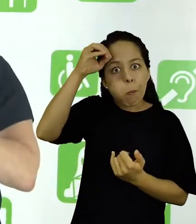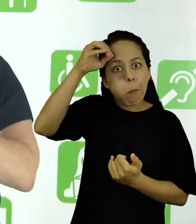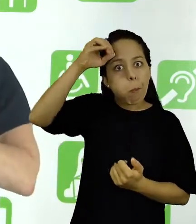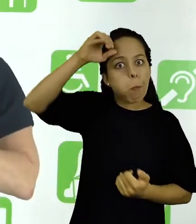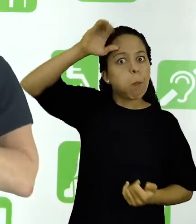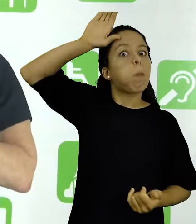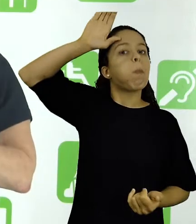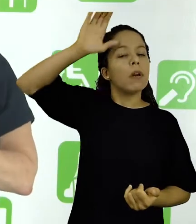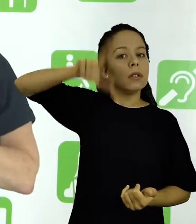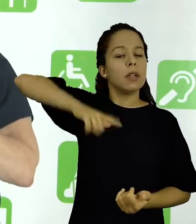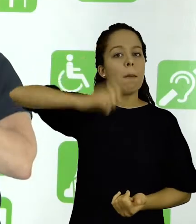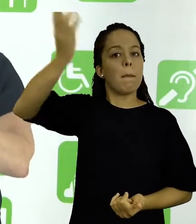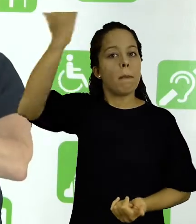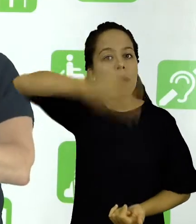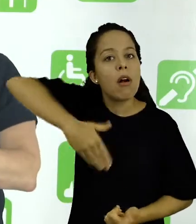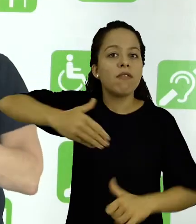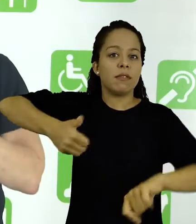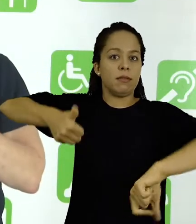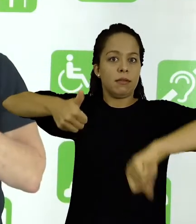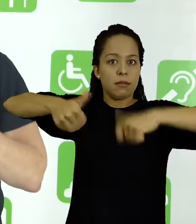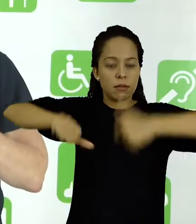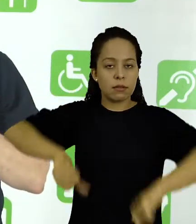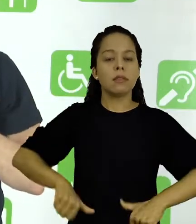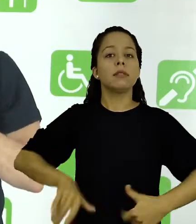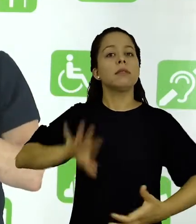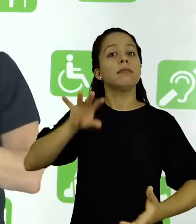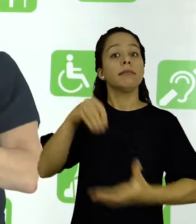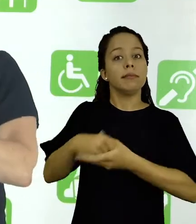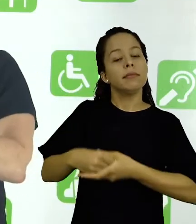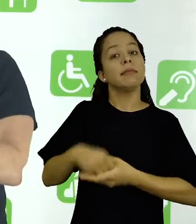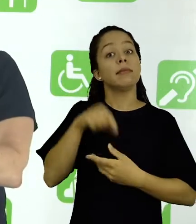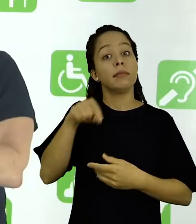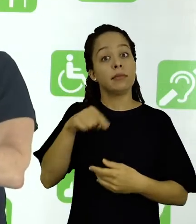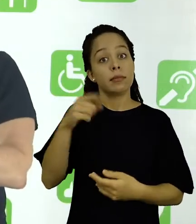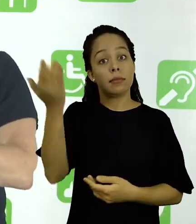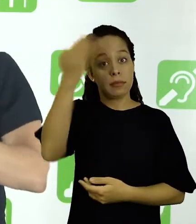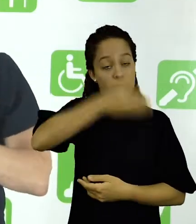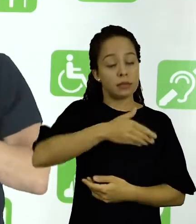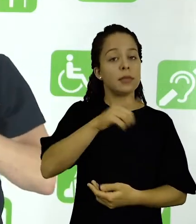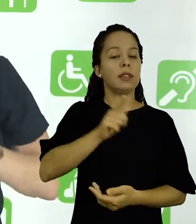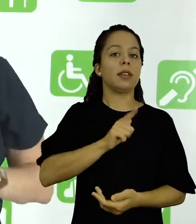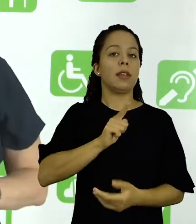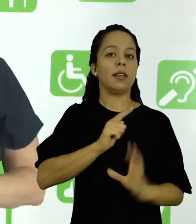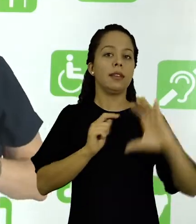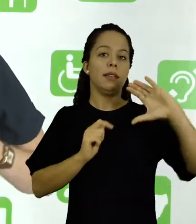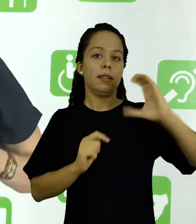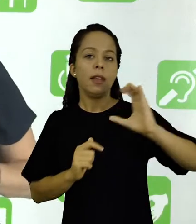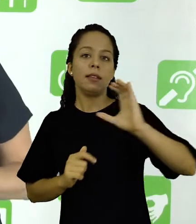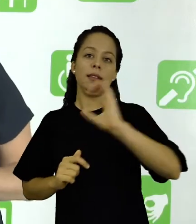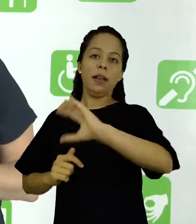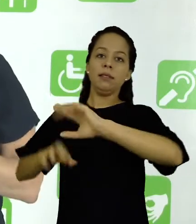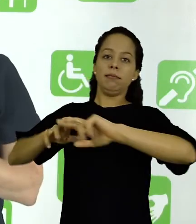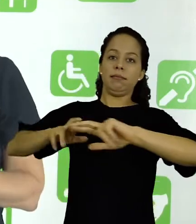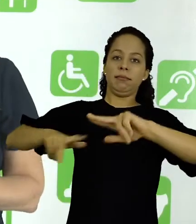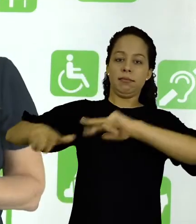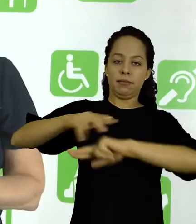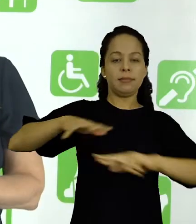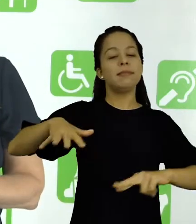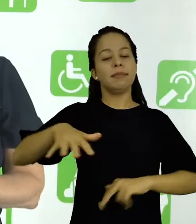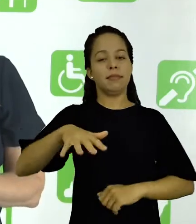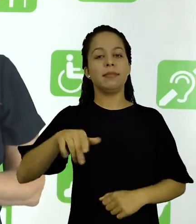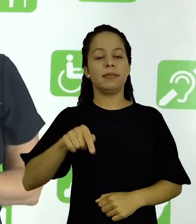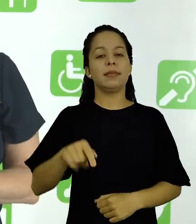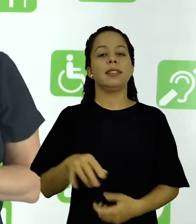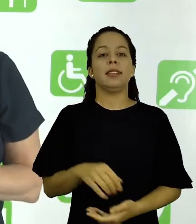com base na percepção, na análise, na comprovação científica, dele decorrem, é que surgem as